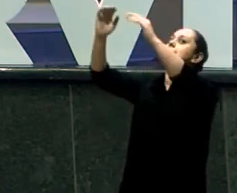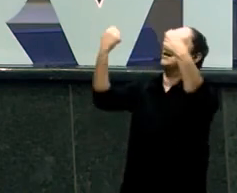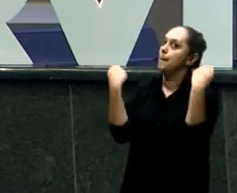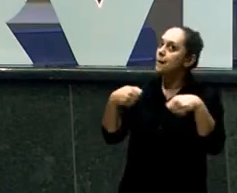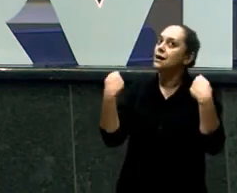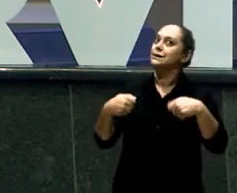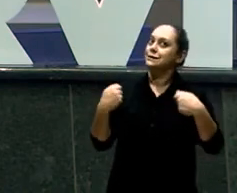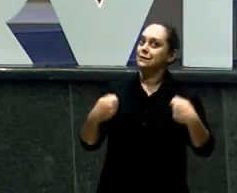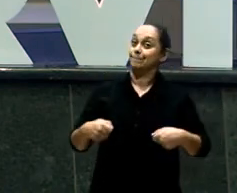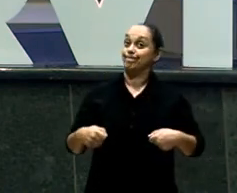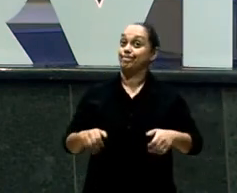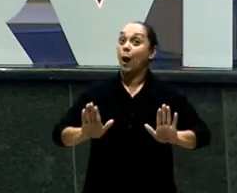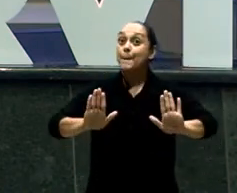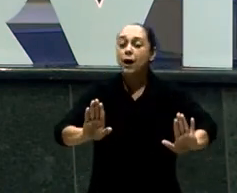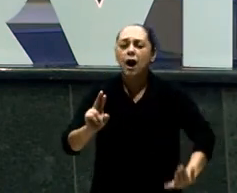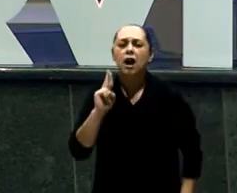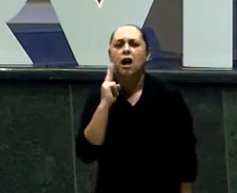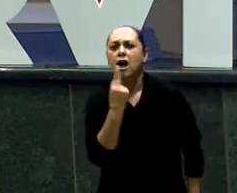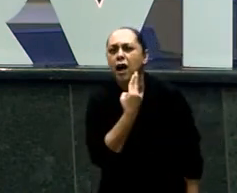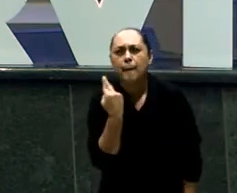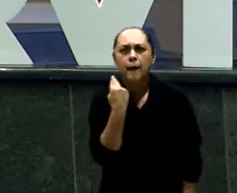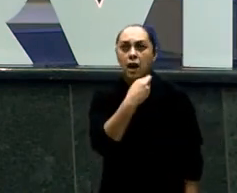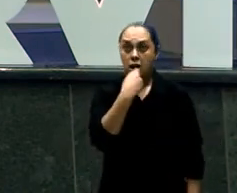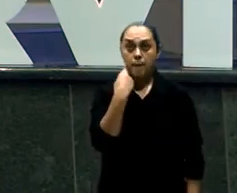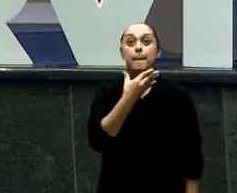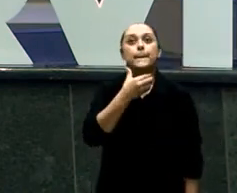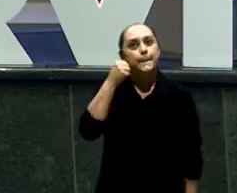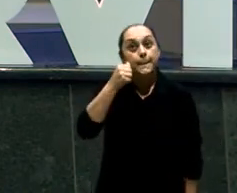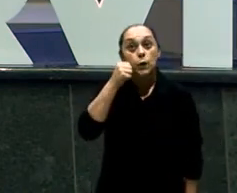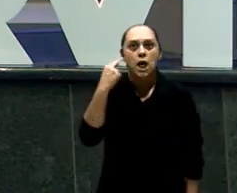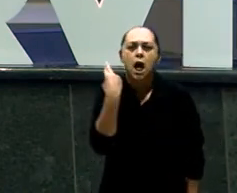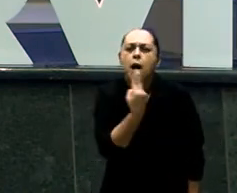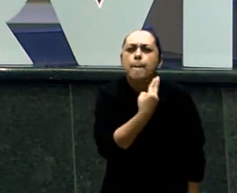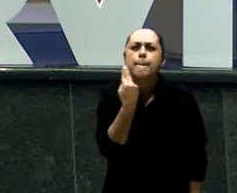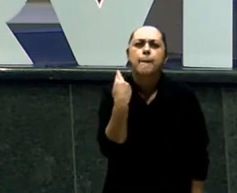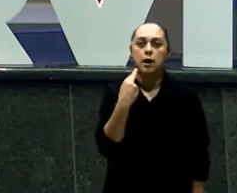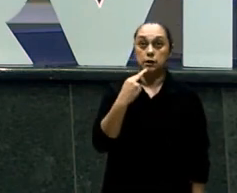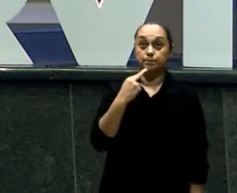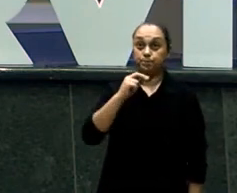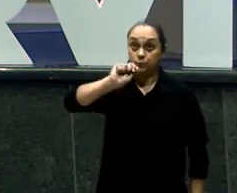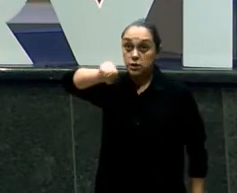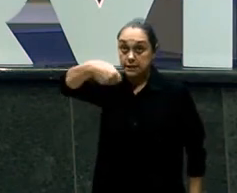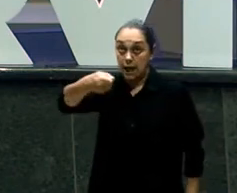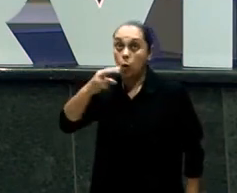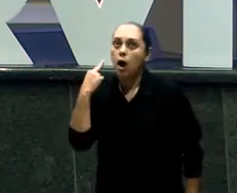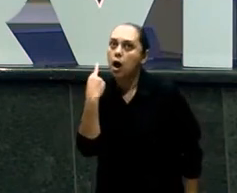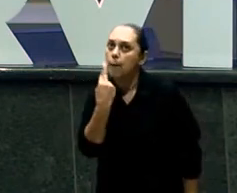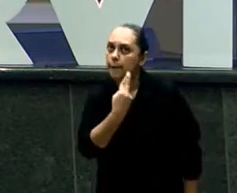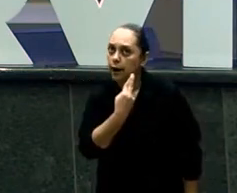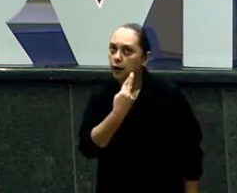Problemas Familiares Eles vão Permitirem Que Diante de uma Criação Eles